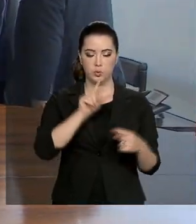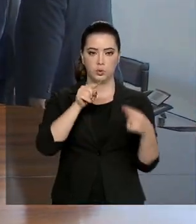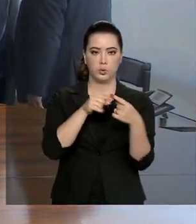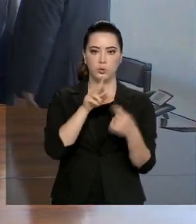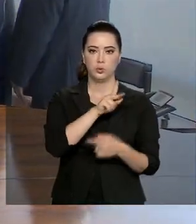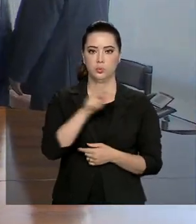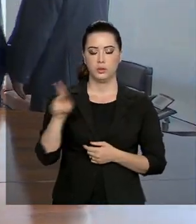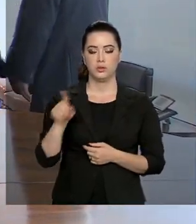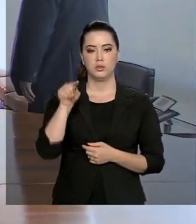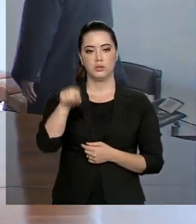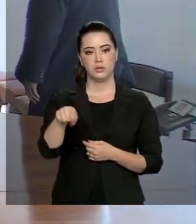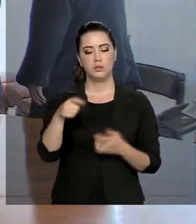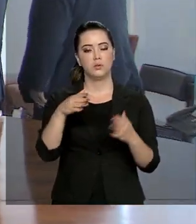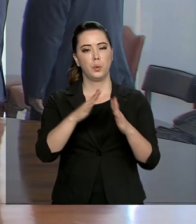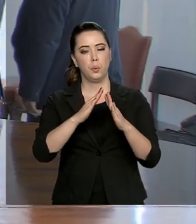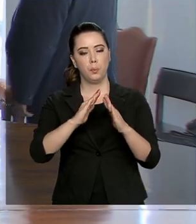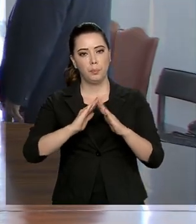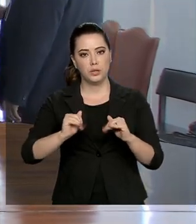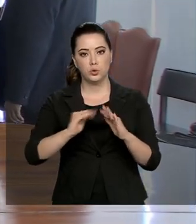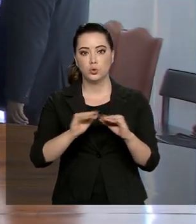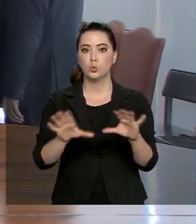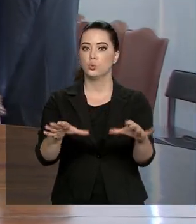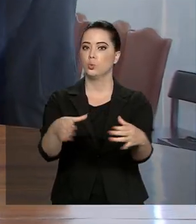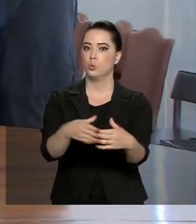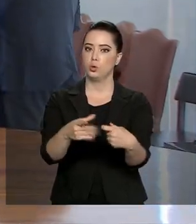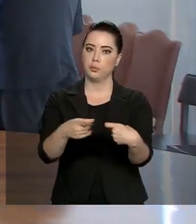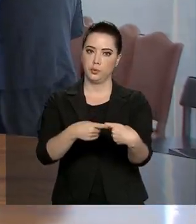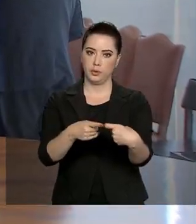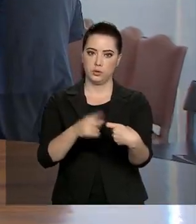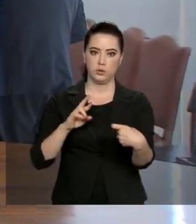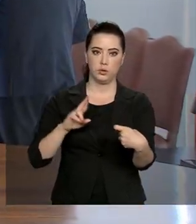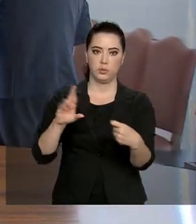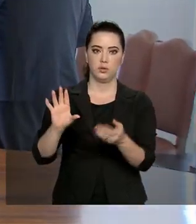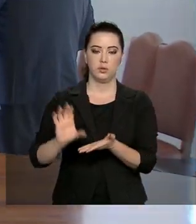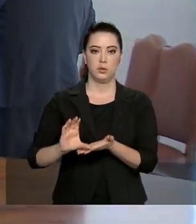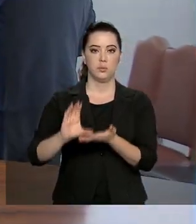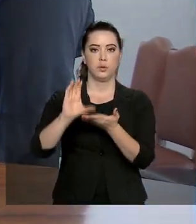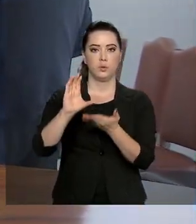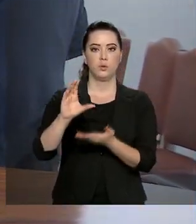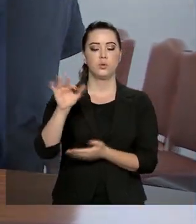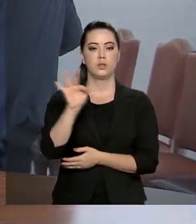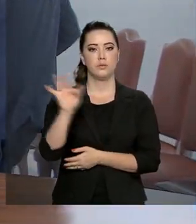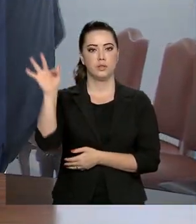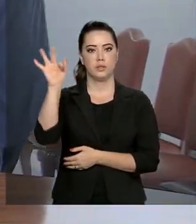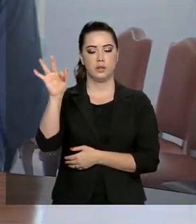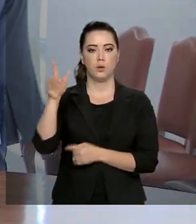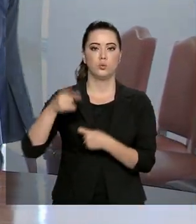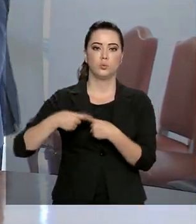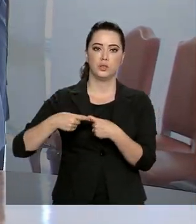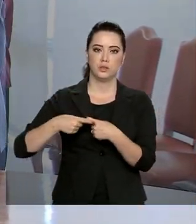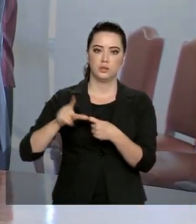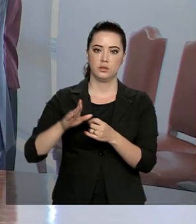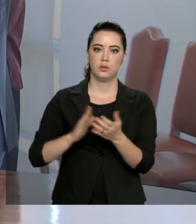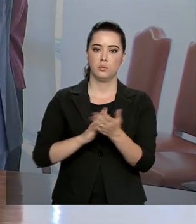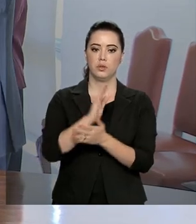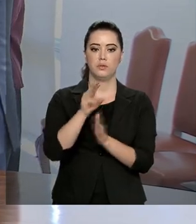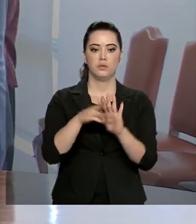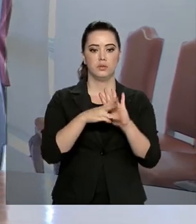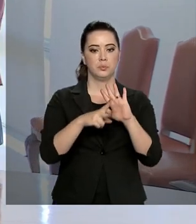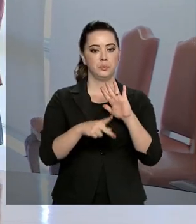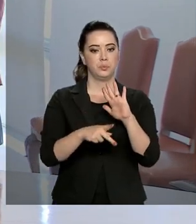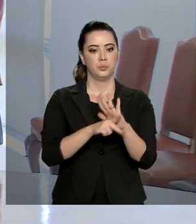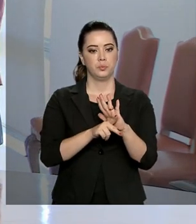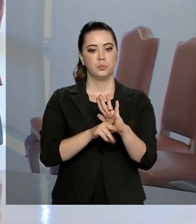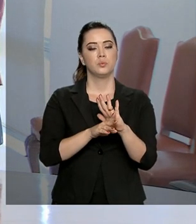o presidente, esta foi uma demanda da classe médica, representada pelo Conselho Federal de Medicina, durante a sanção da MP